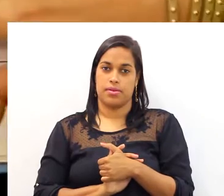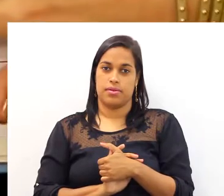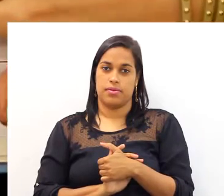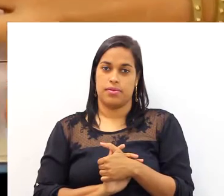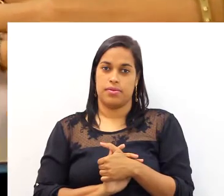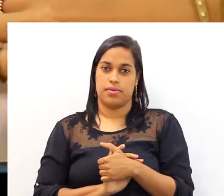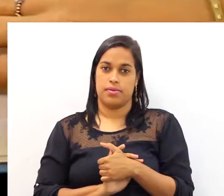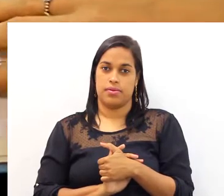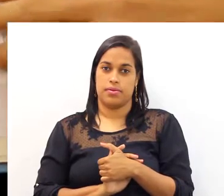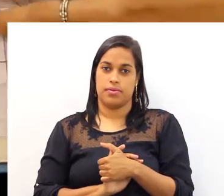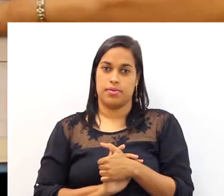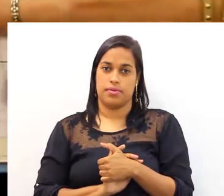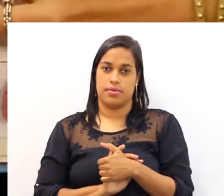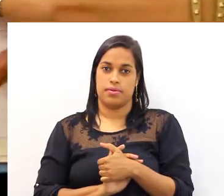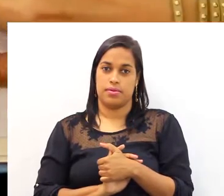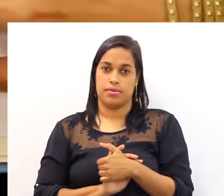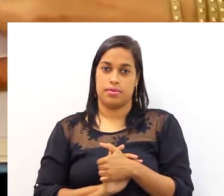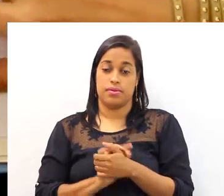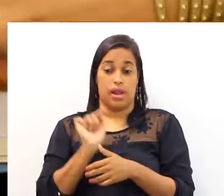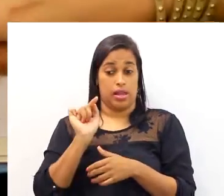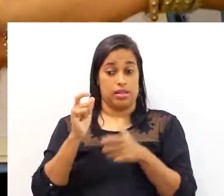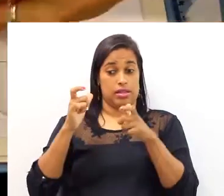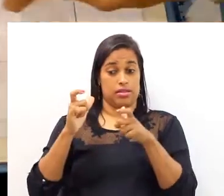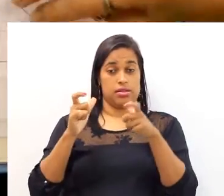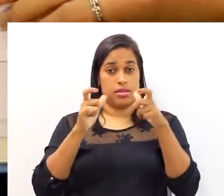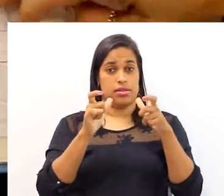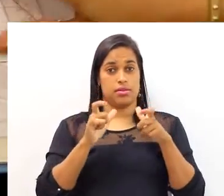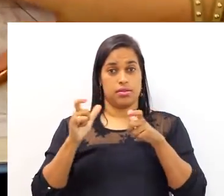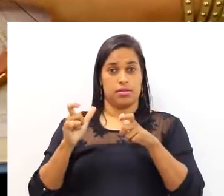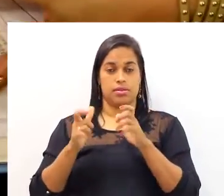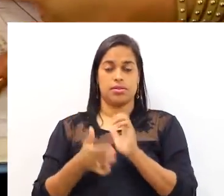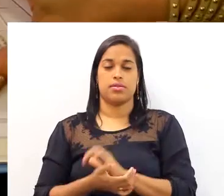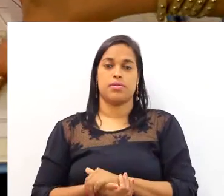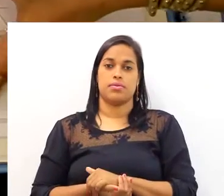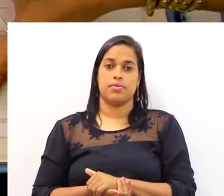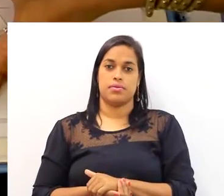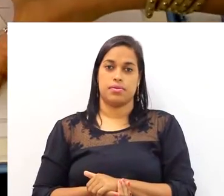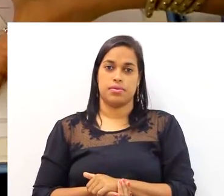ambiente. Gente,